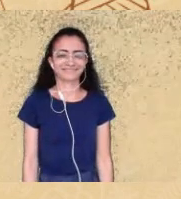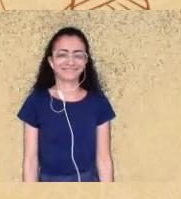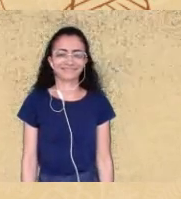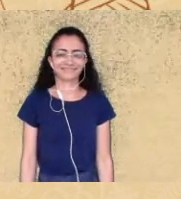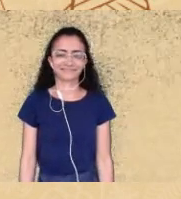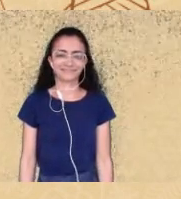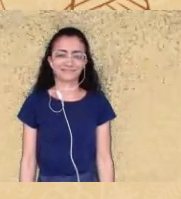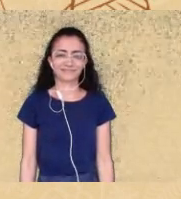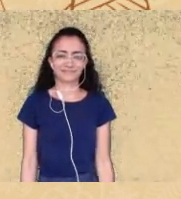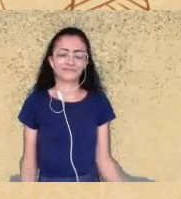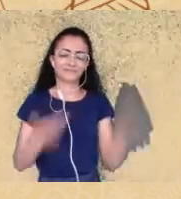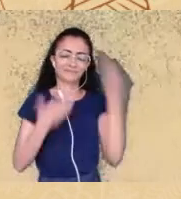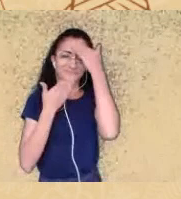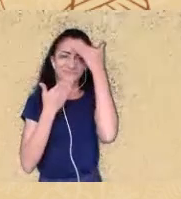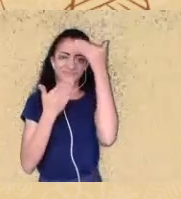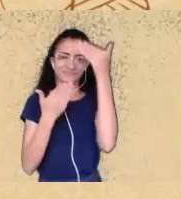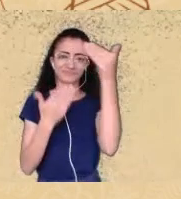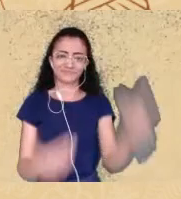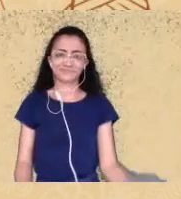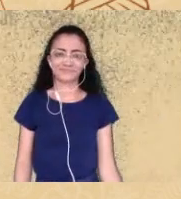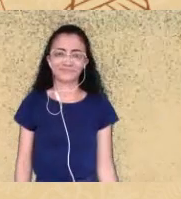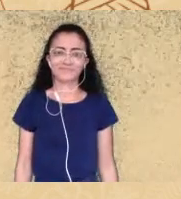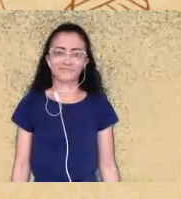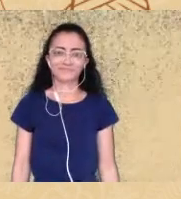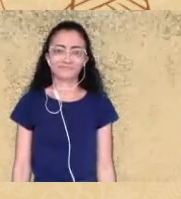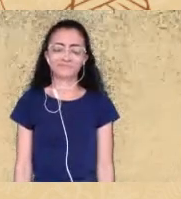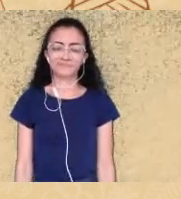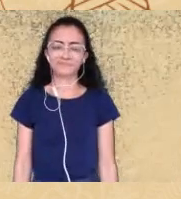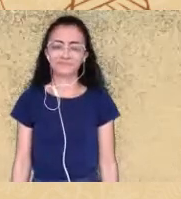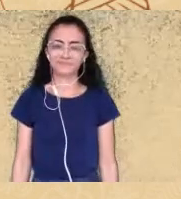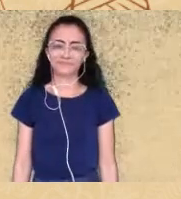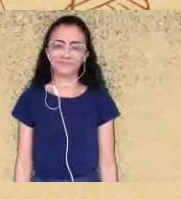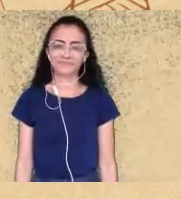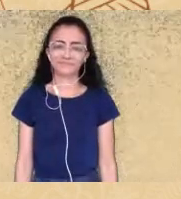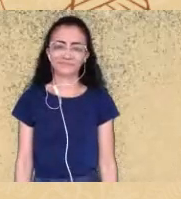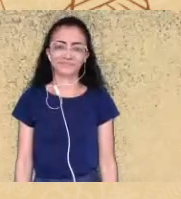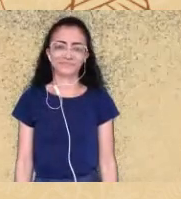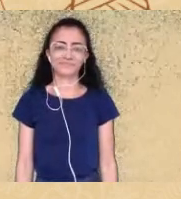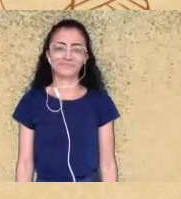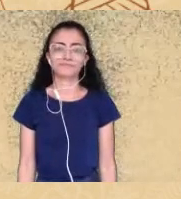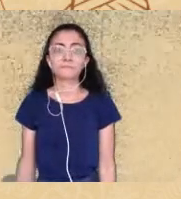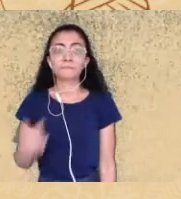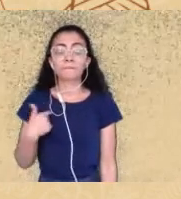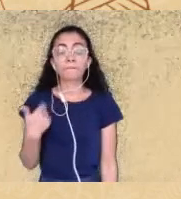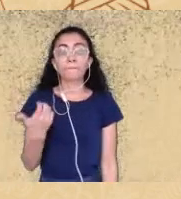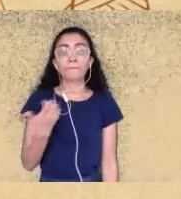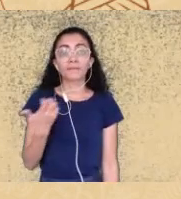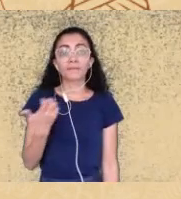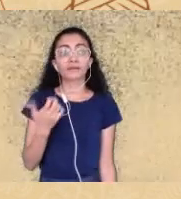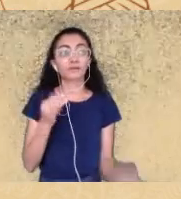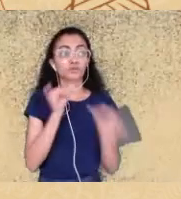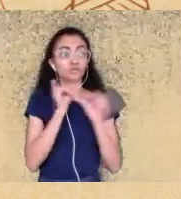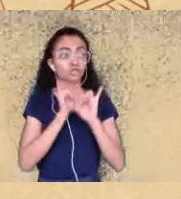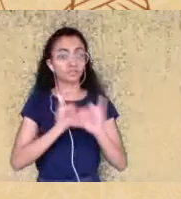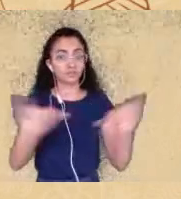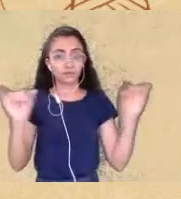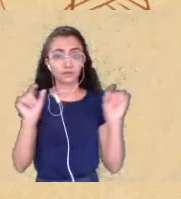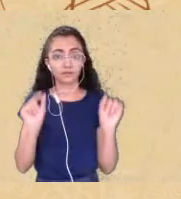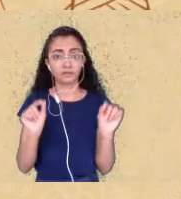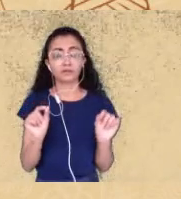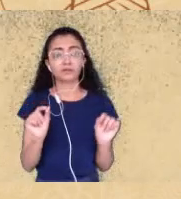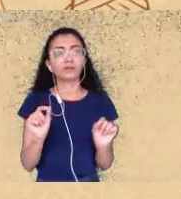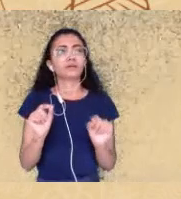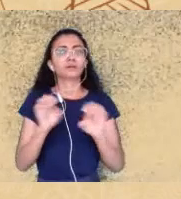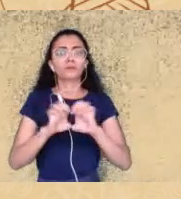obrigada eu também sou sua fã eu quero dizer apenas que para mim é sempre um evento como